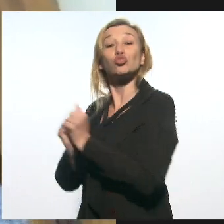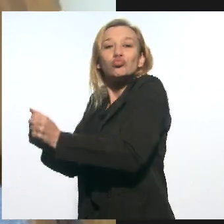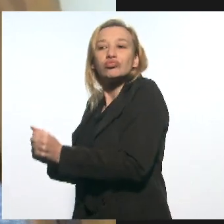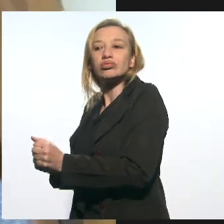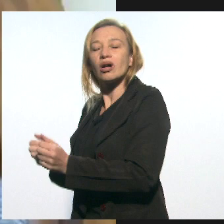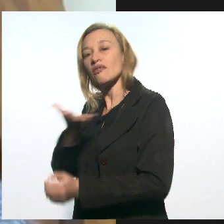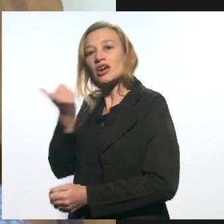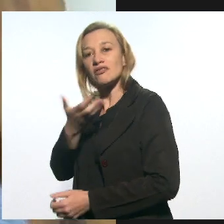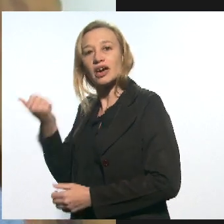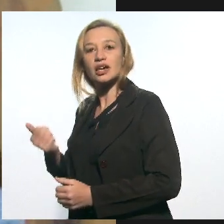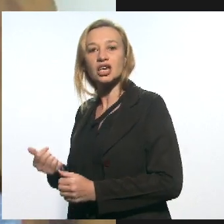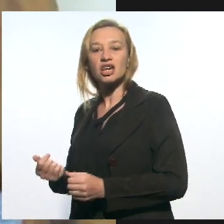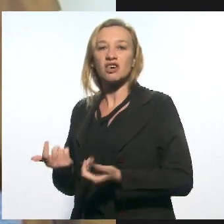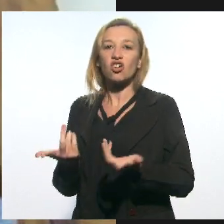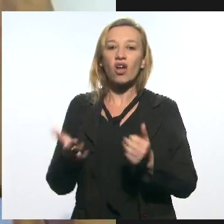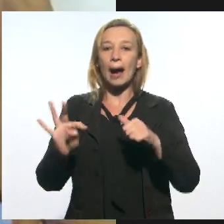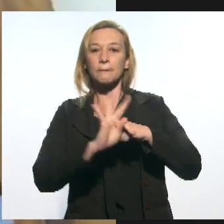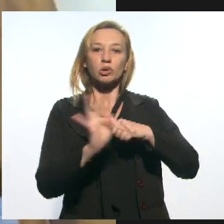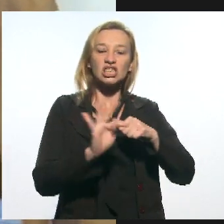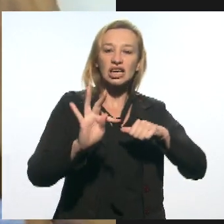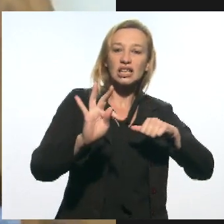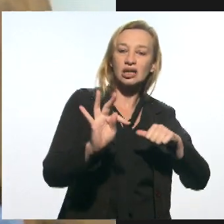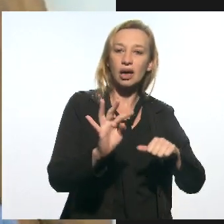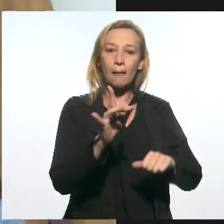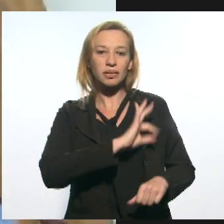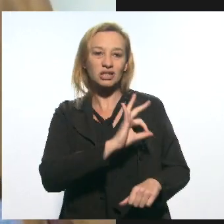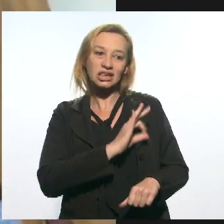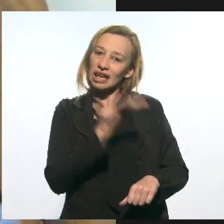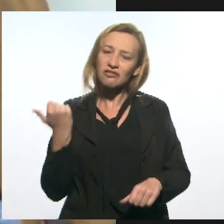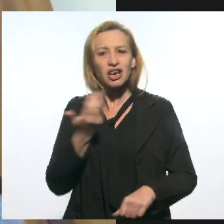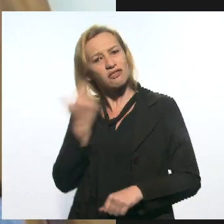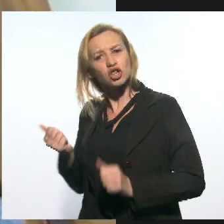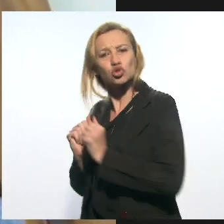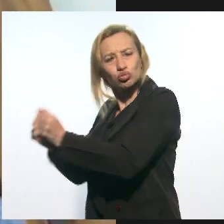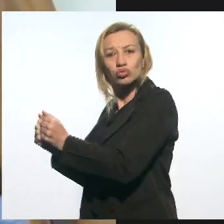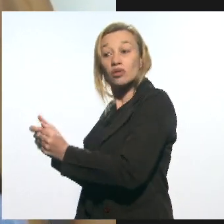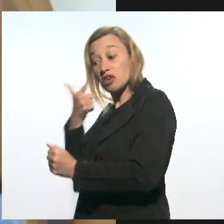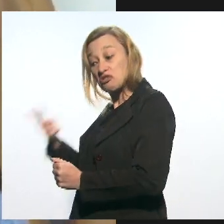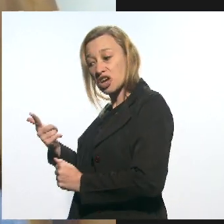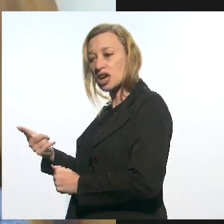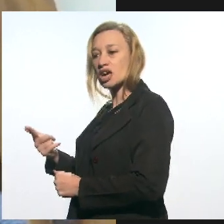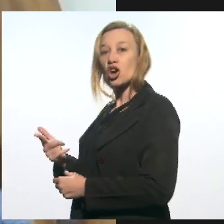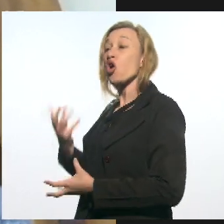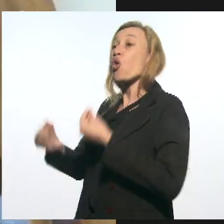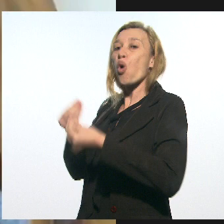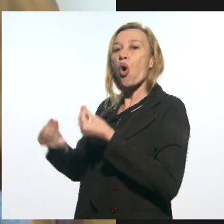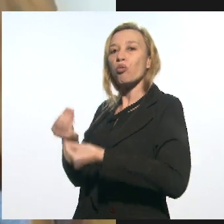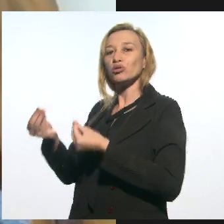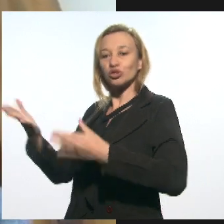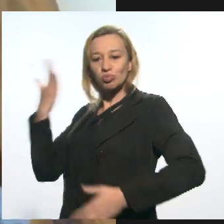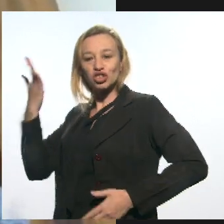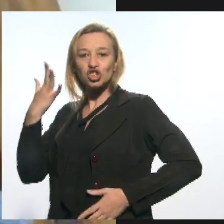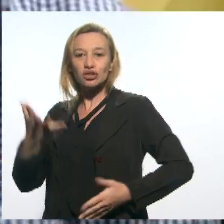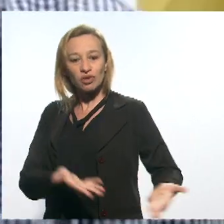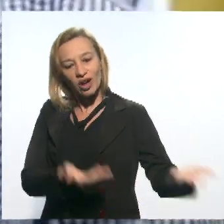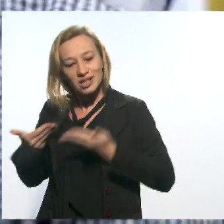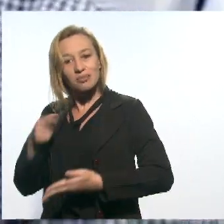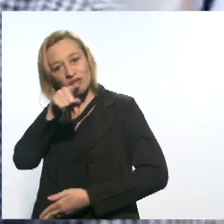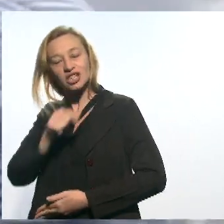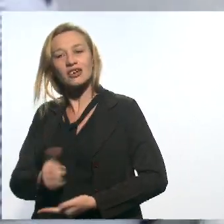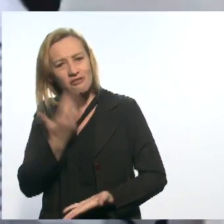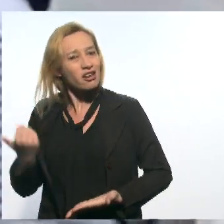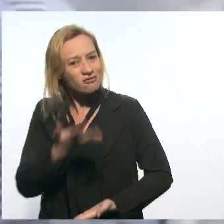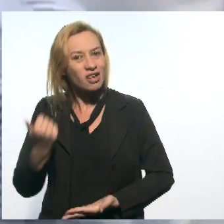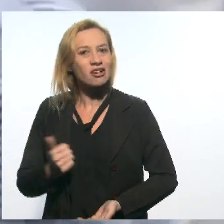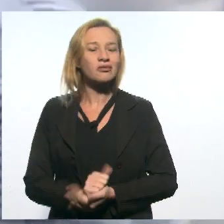ao invés de botar a Polícia Técnica, o Bombeiro, SAMU, entra com a gente. De que forma serão recebidos, vocês vão entender um pouquinho do que nós vivemos no dia a